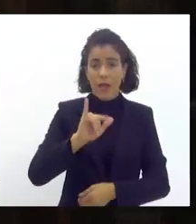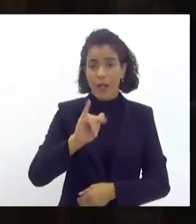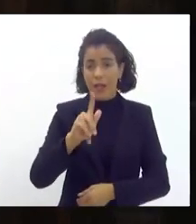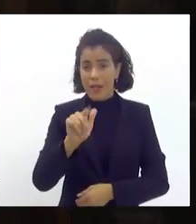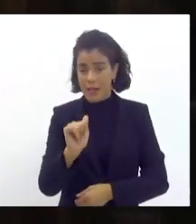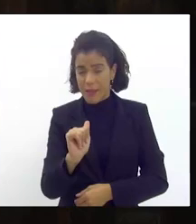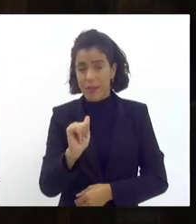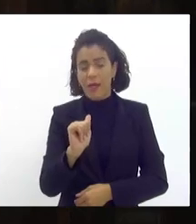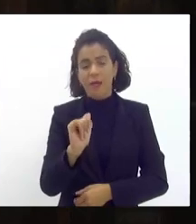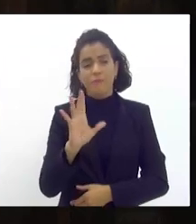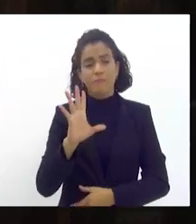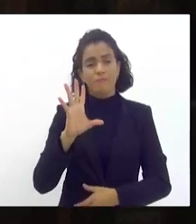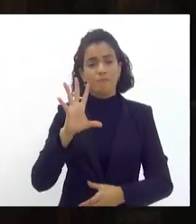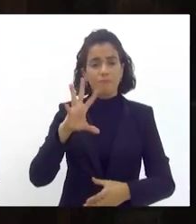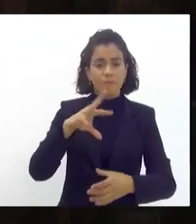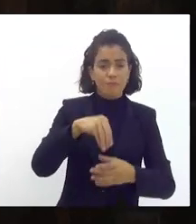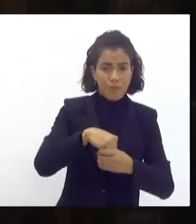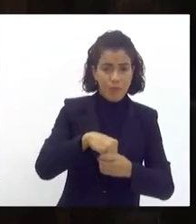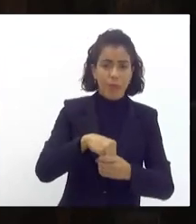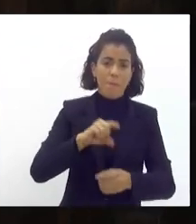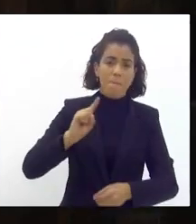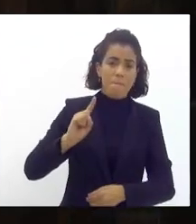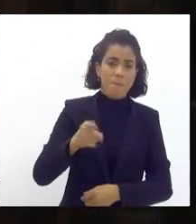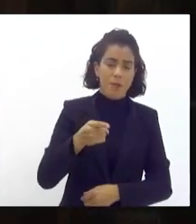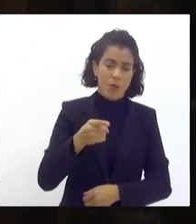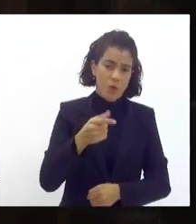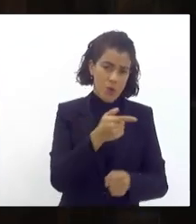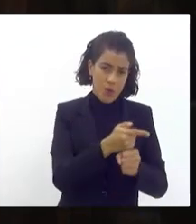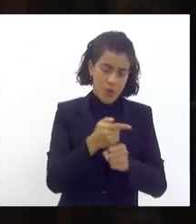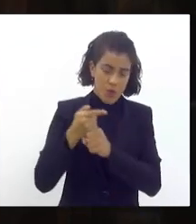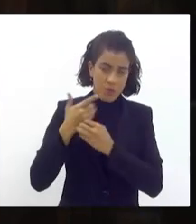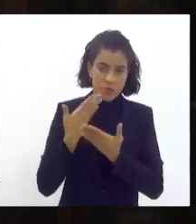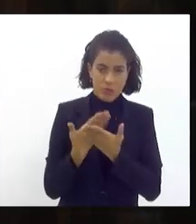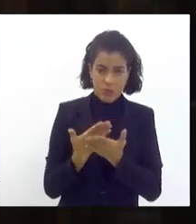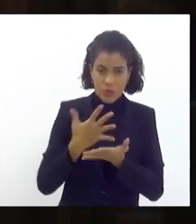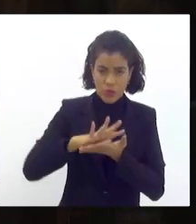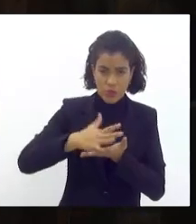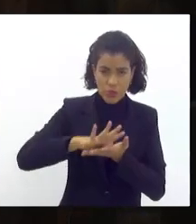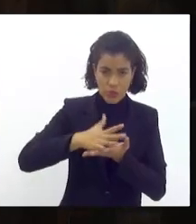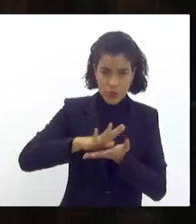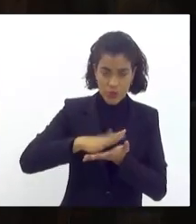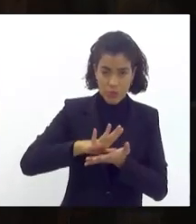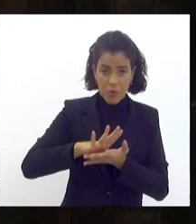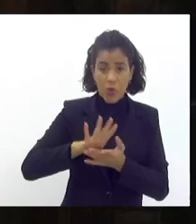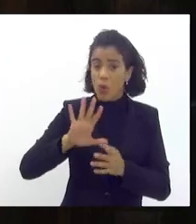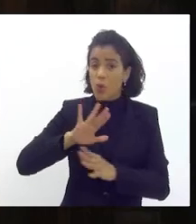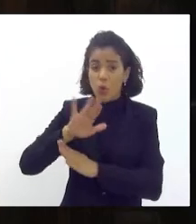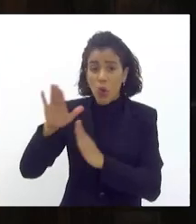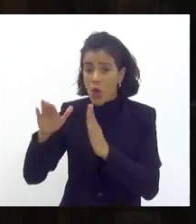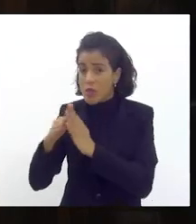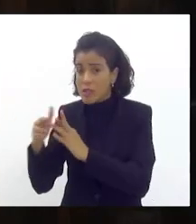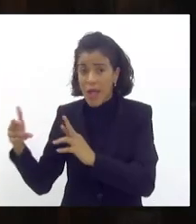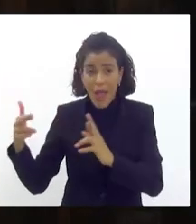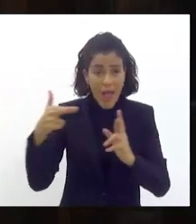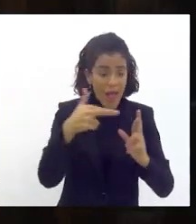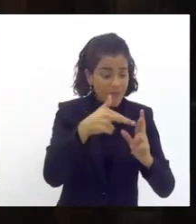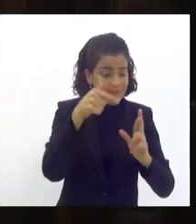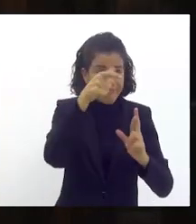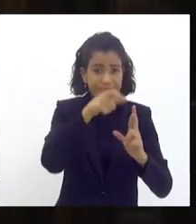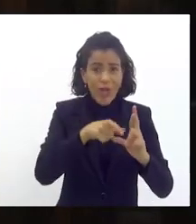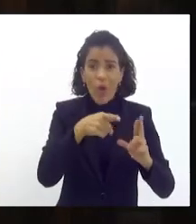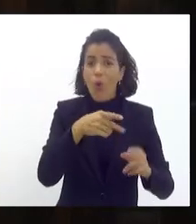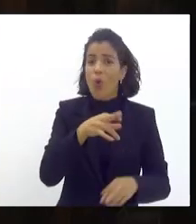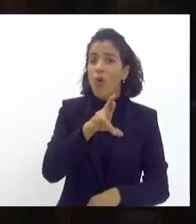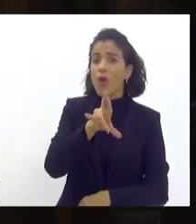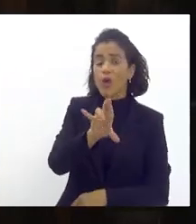que compõem aproximadamente mil escolas de samba e todas estão olhando para o Rio de Janeiro todas olham para o Rio de Janeiro